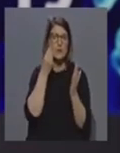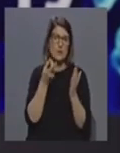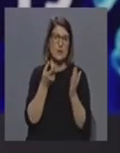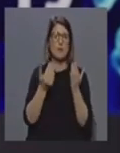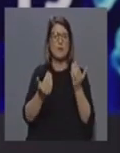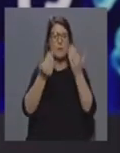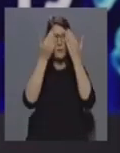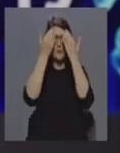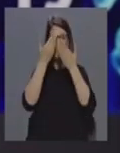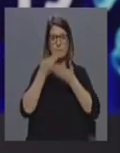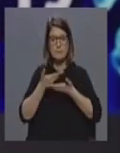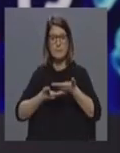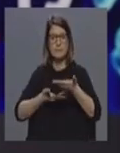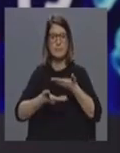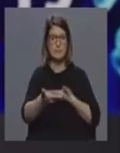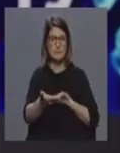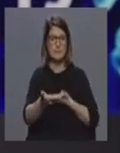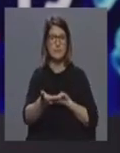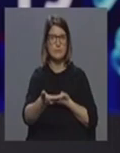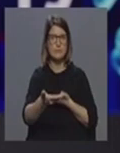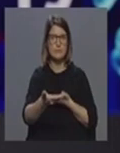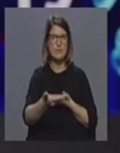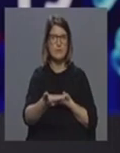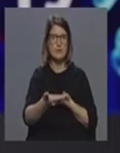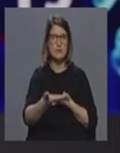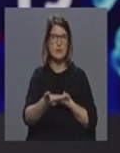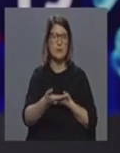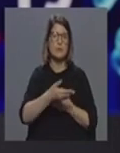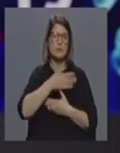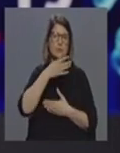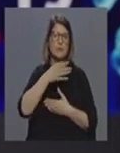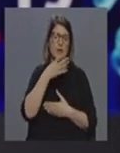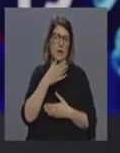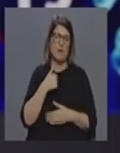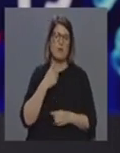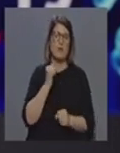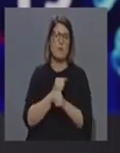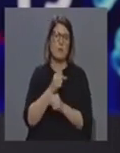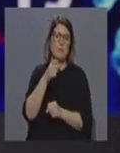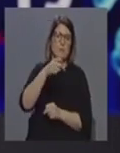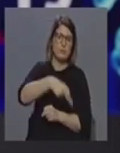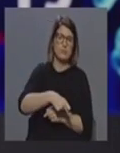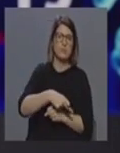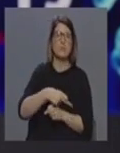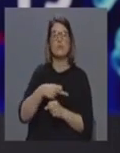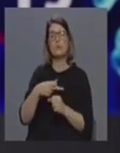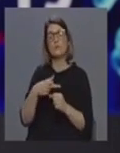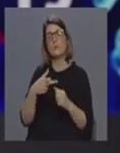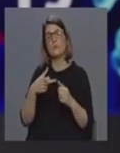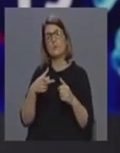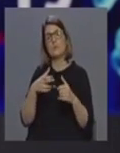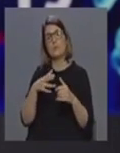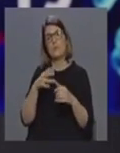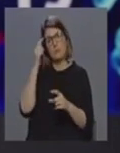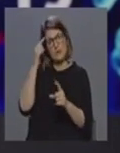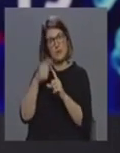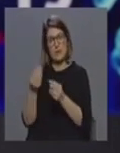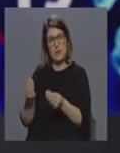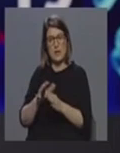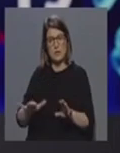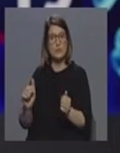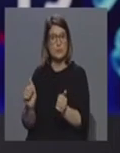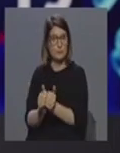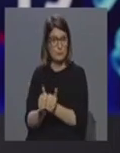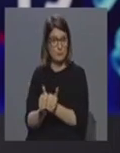informação, para que possam fundamentar essa ausência ao trabalho, para, entanto, ficarem com as crenças. Claro que,